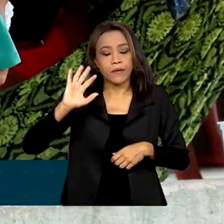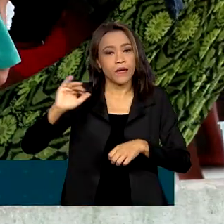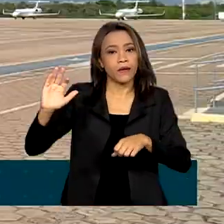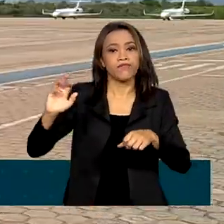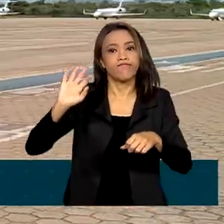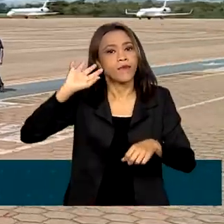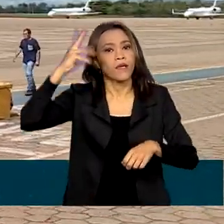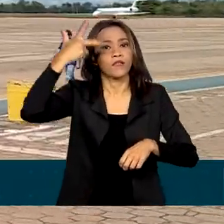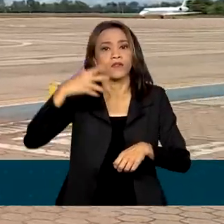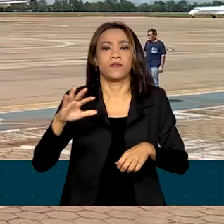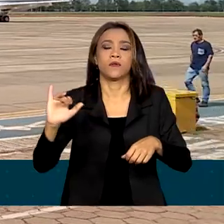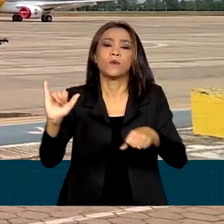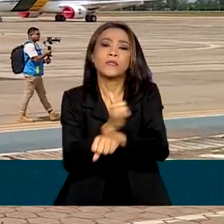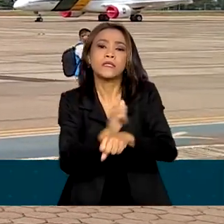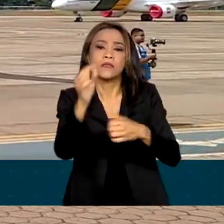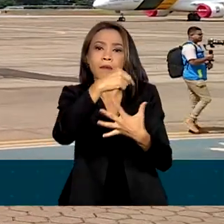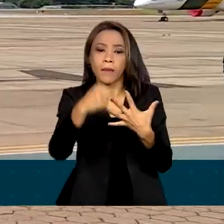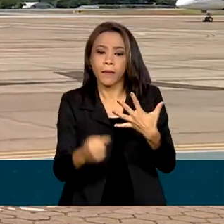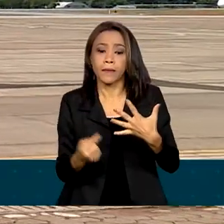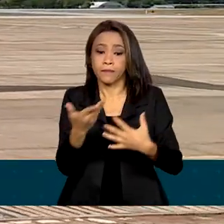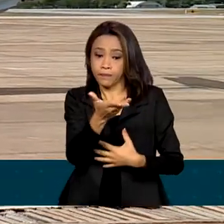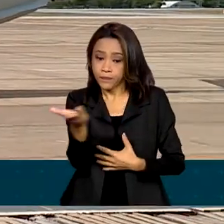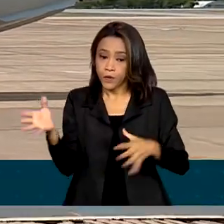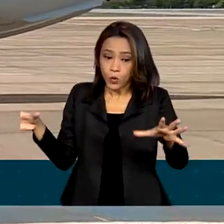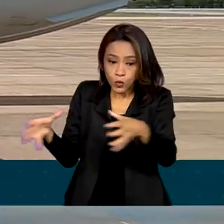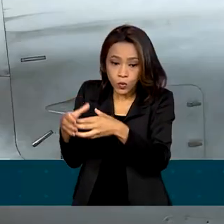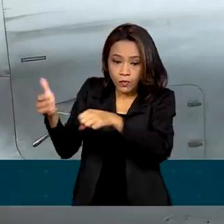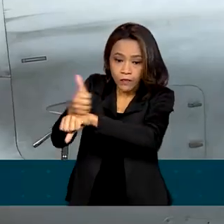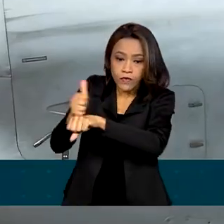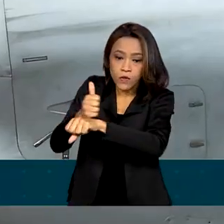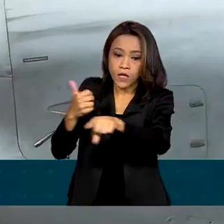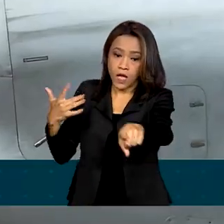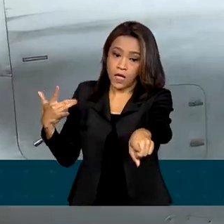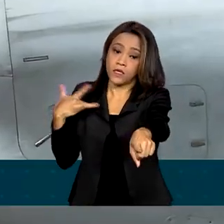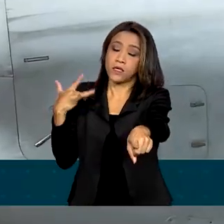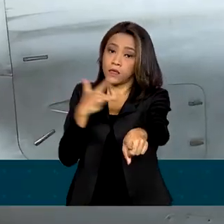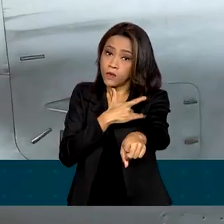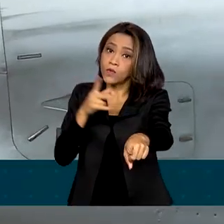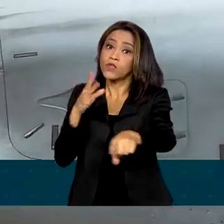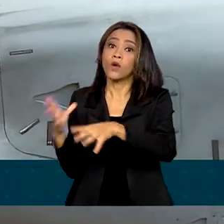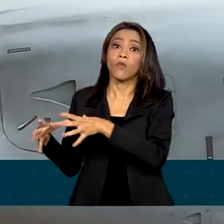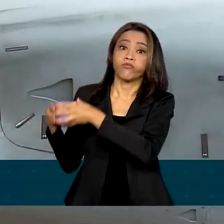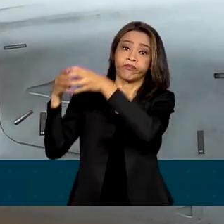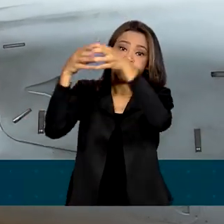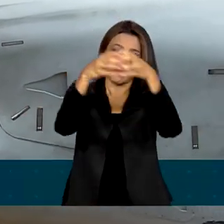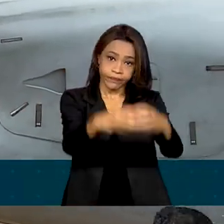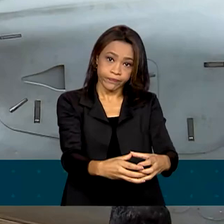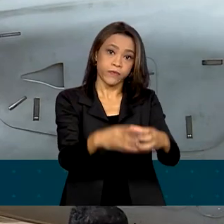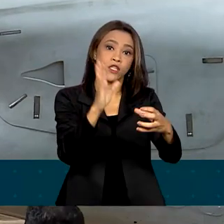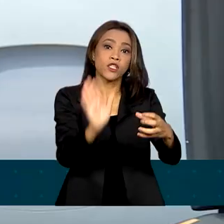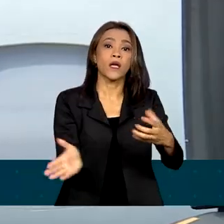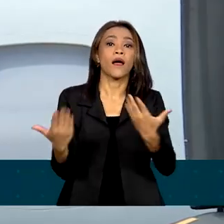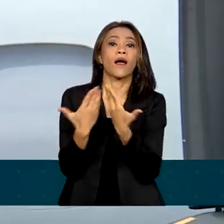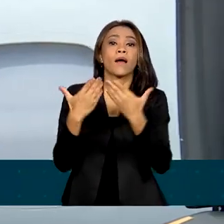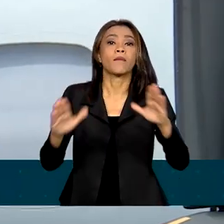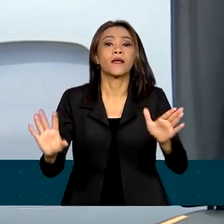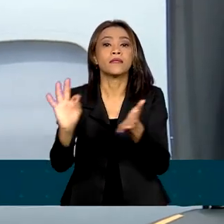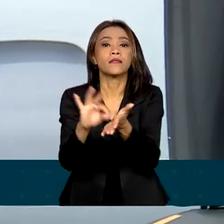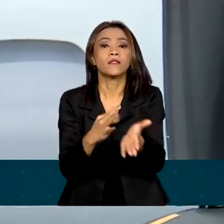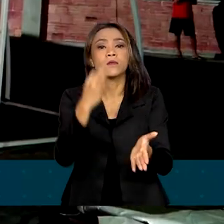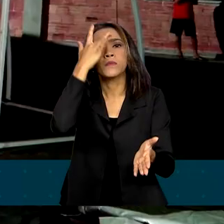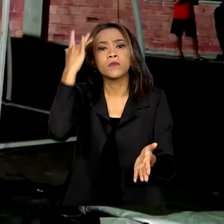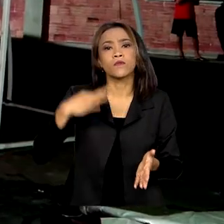medidas. Profissionais da Força Nacional do SUS estão sendo enviados para a região e foram abertas inscrições para